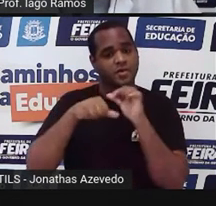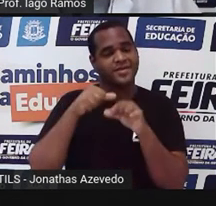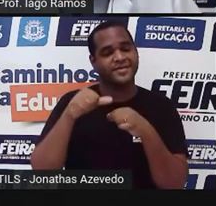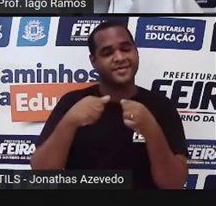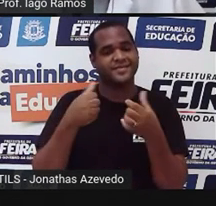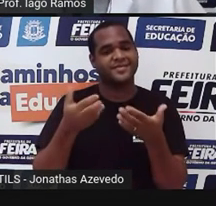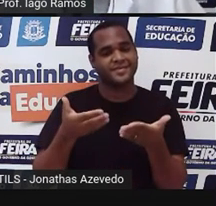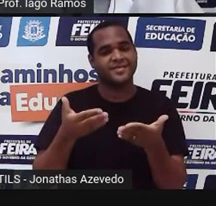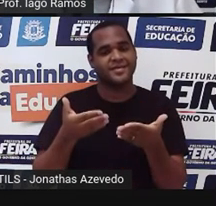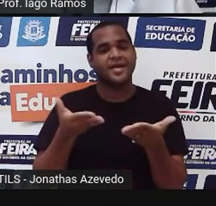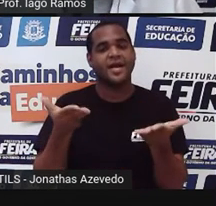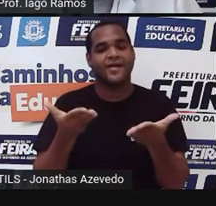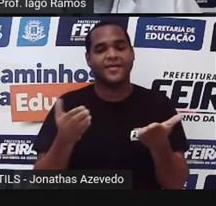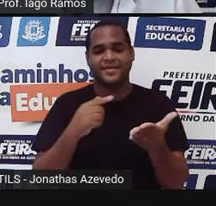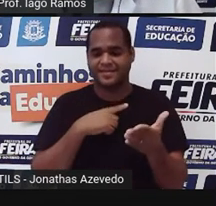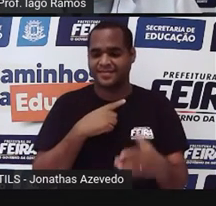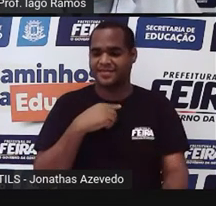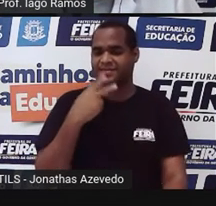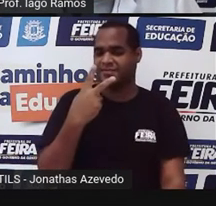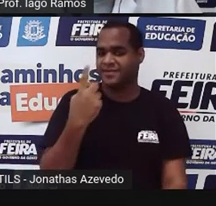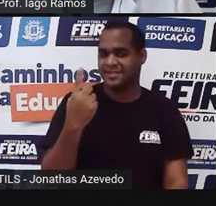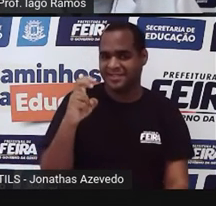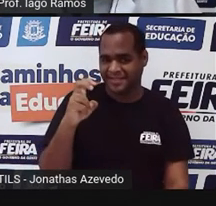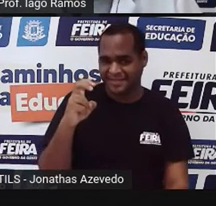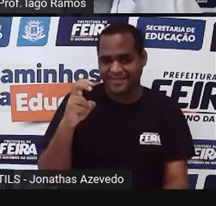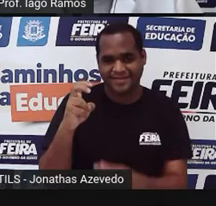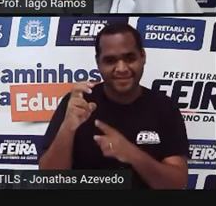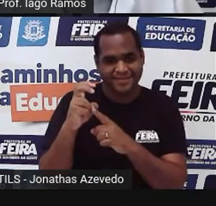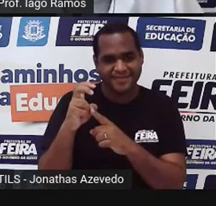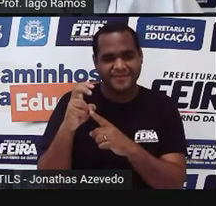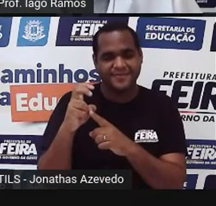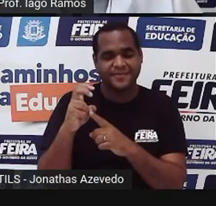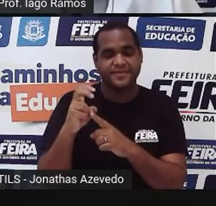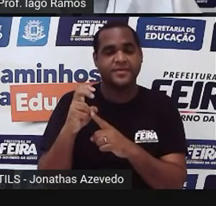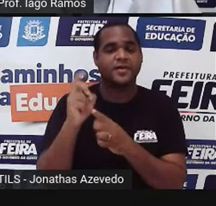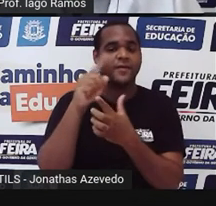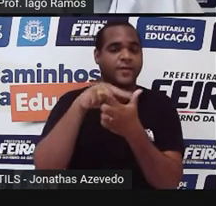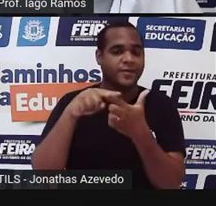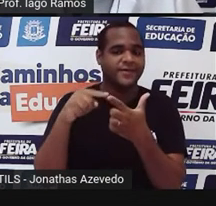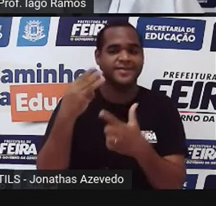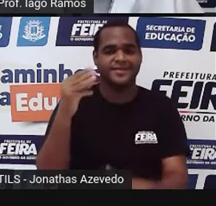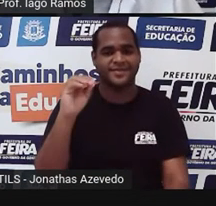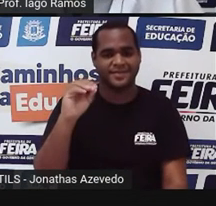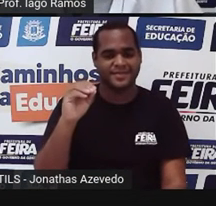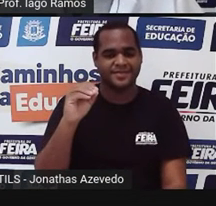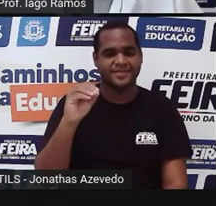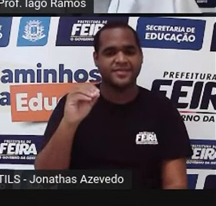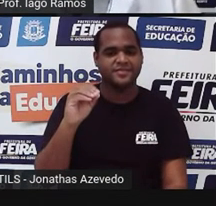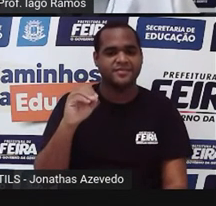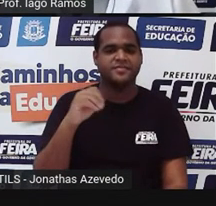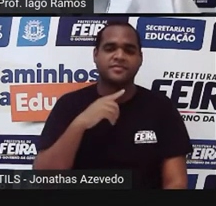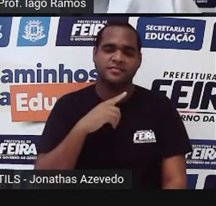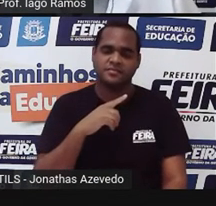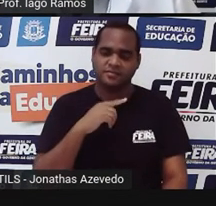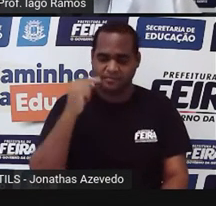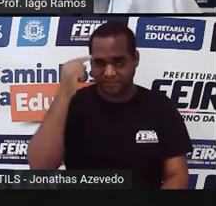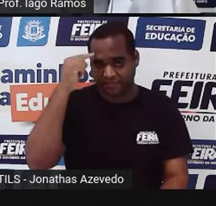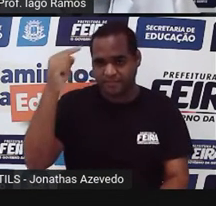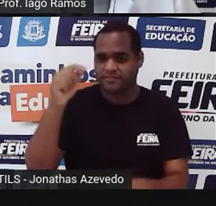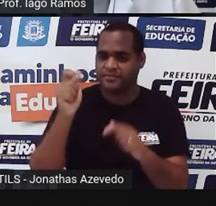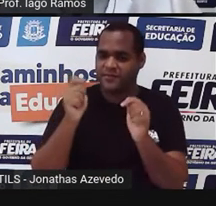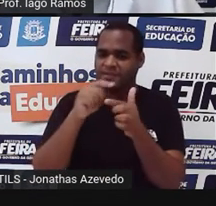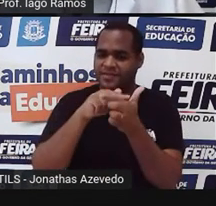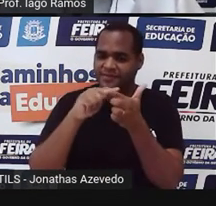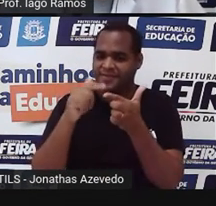Agora, eu pego o 215, que eu estou grifando ali na tela, e divido pelo 30. E aí a gente vai fazer aquela divisãozinha